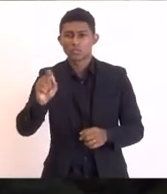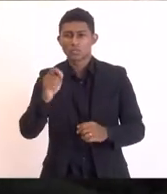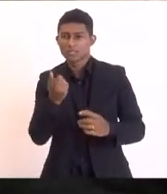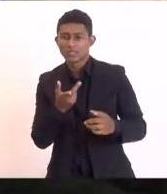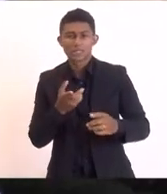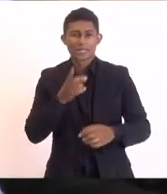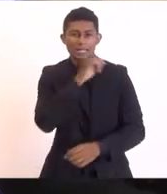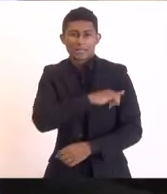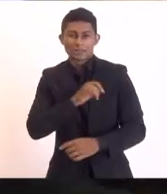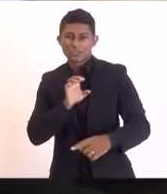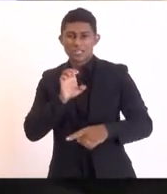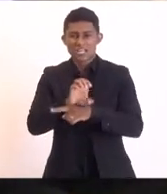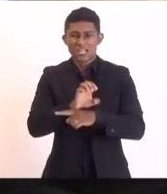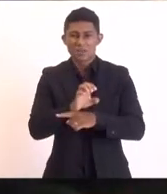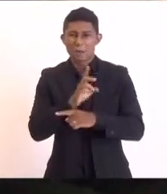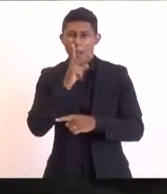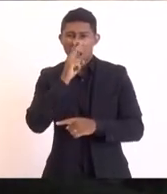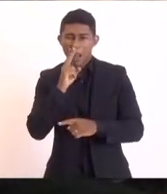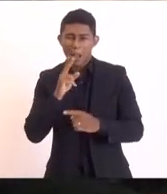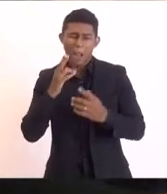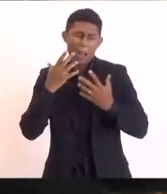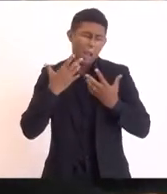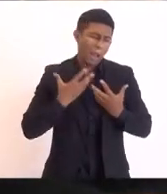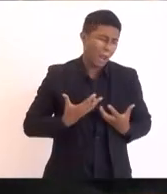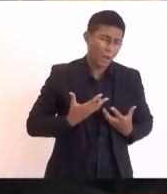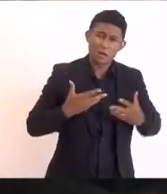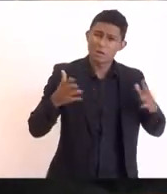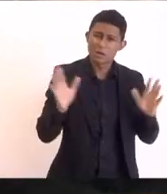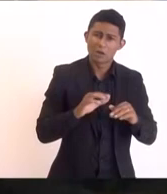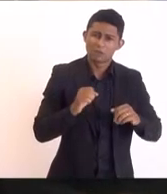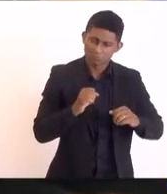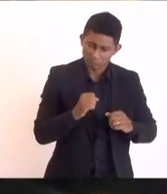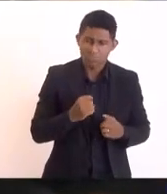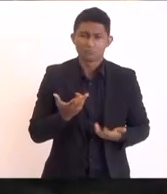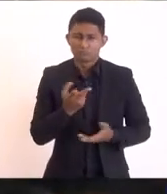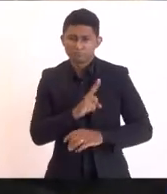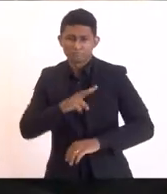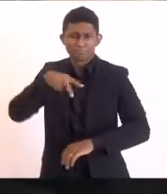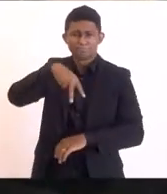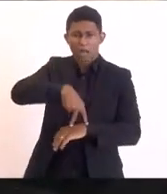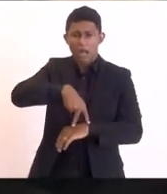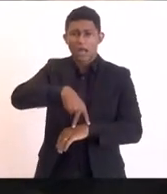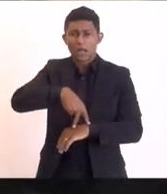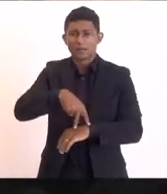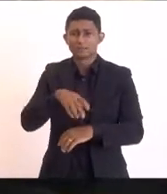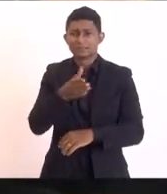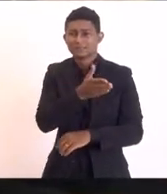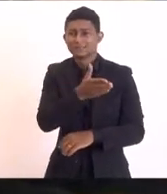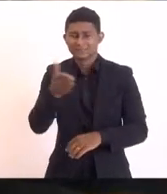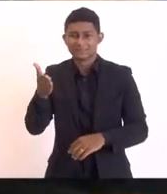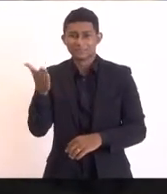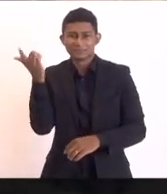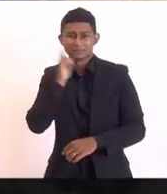não continua de quatro como está em relação ao poder federal com esse regime de recuperação fiscal que